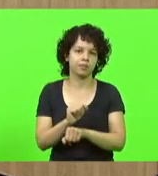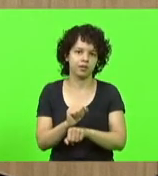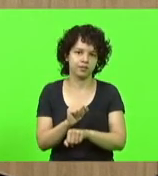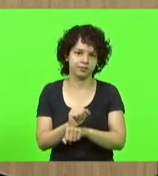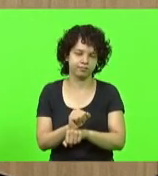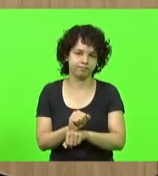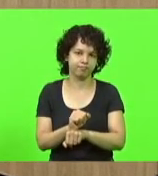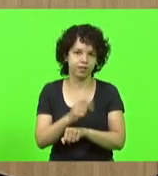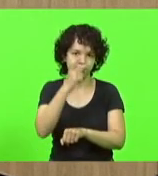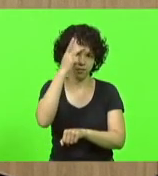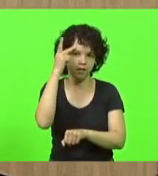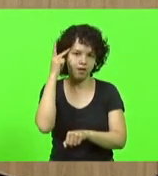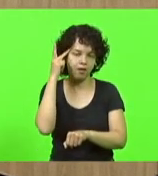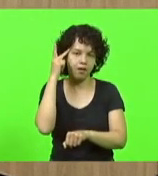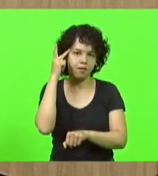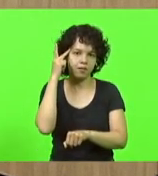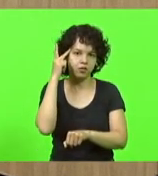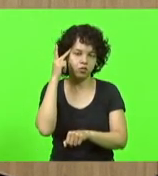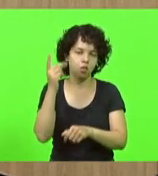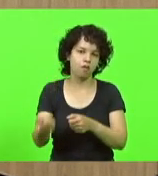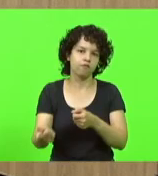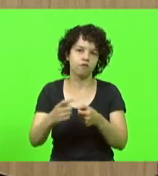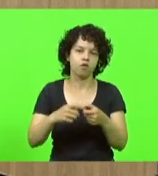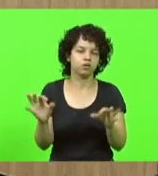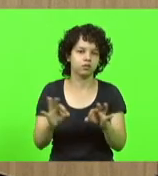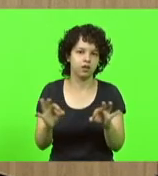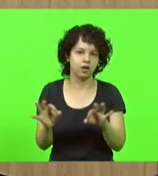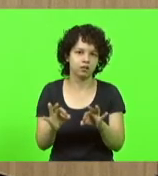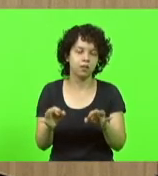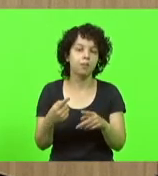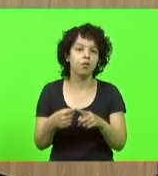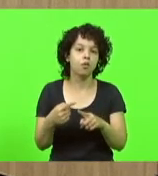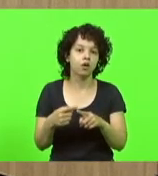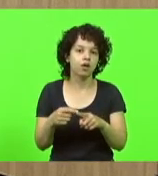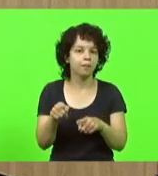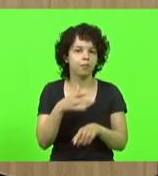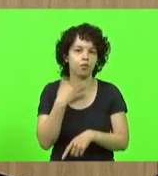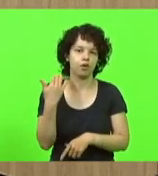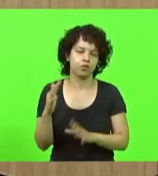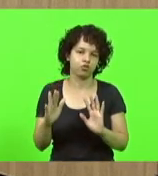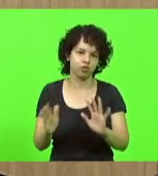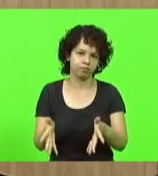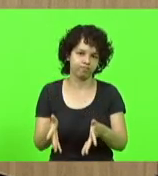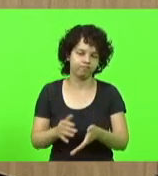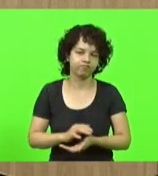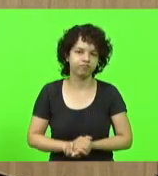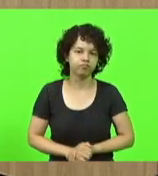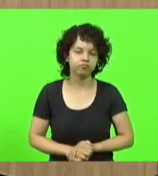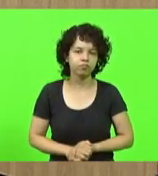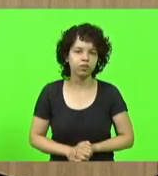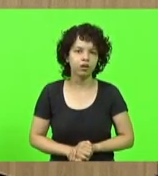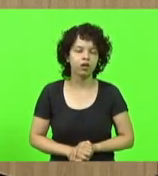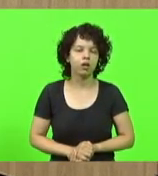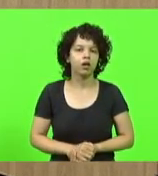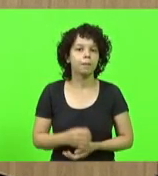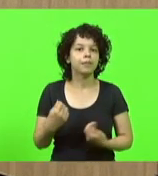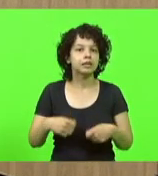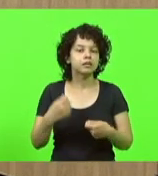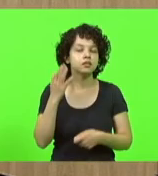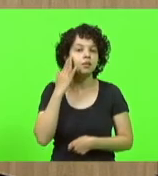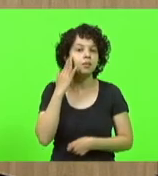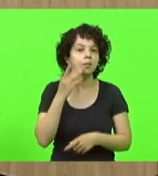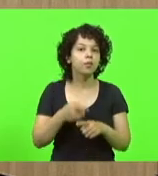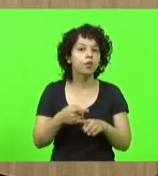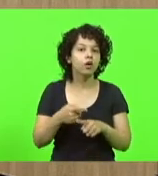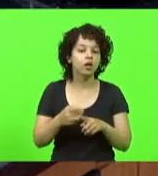que não voltam e vão se informar porque morreu. E o que eu queria saber, que a gente precisa descobrir o porquê que essas